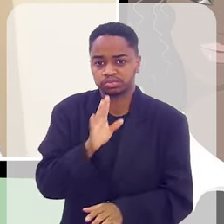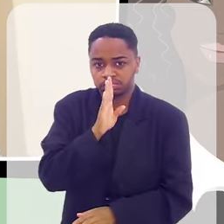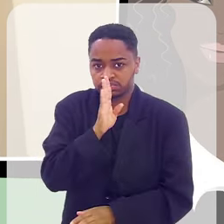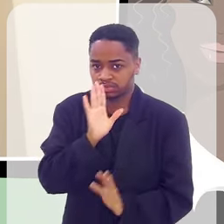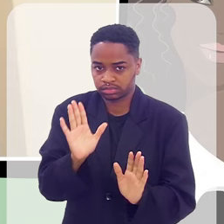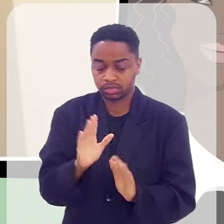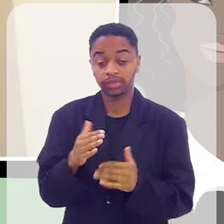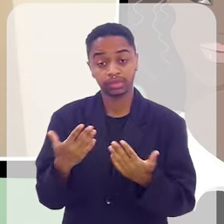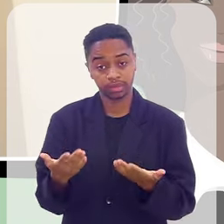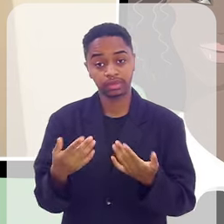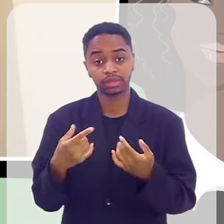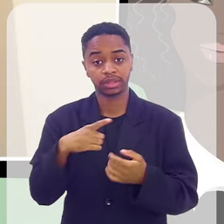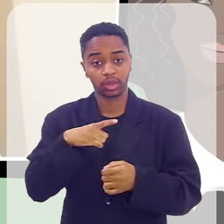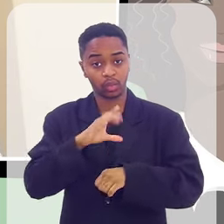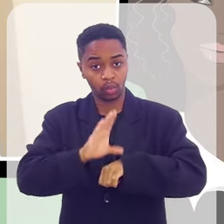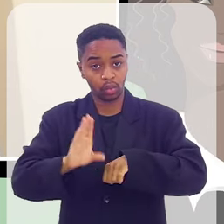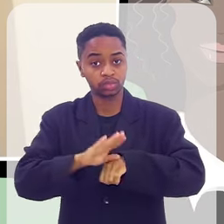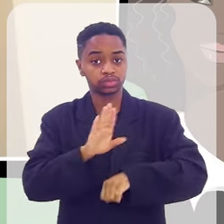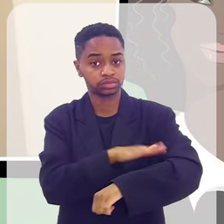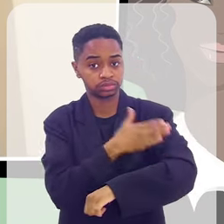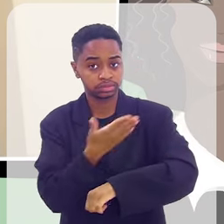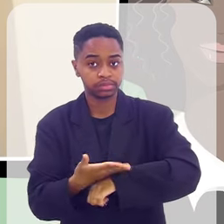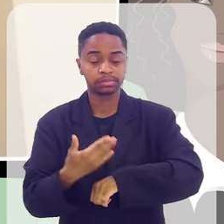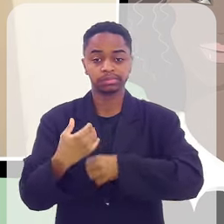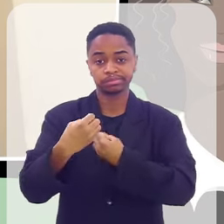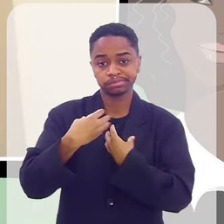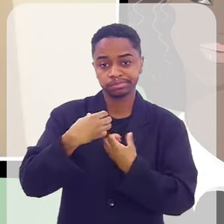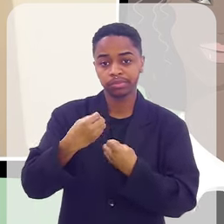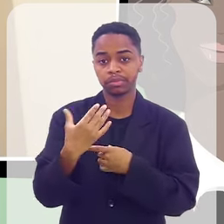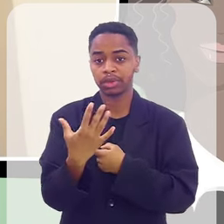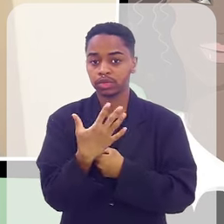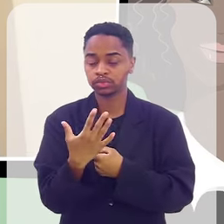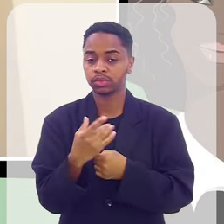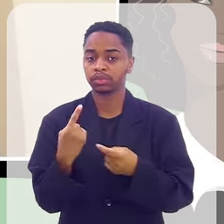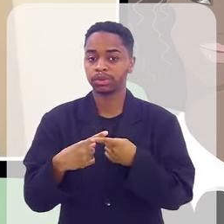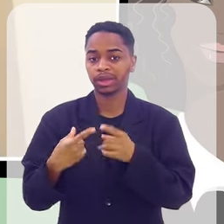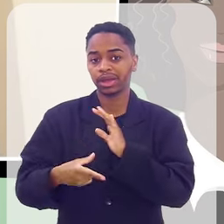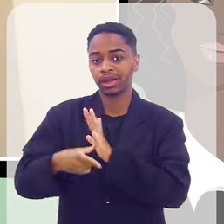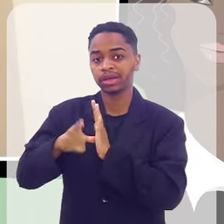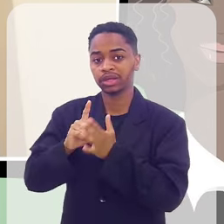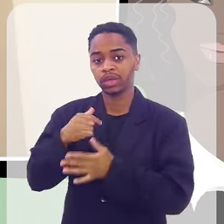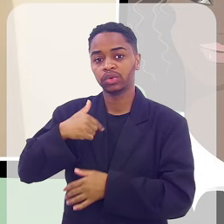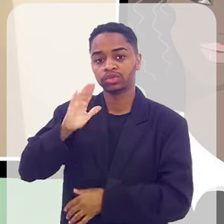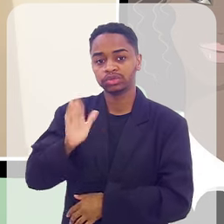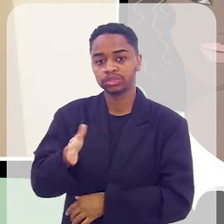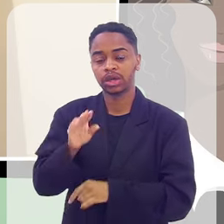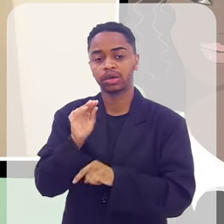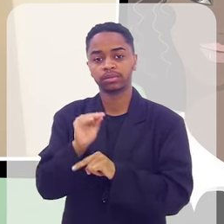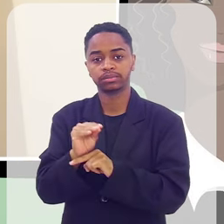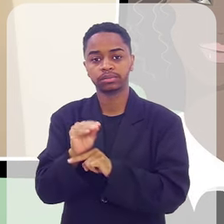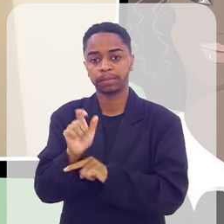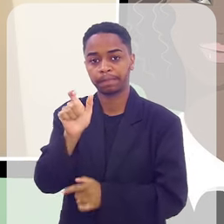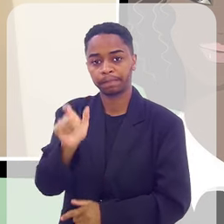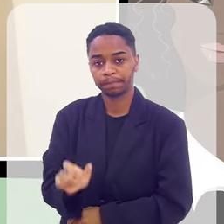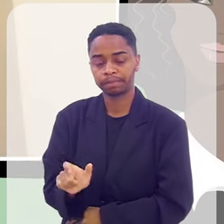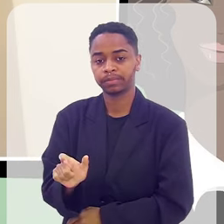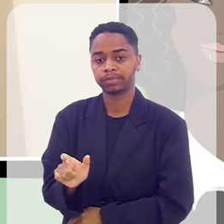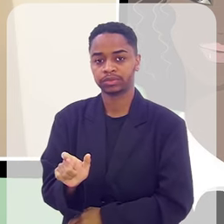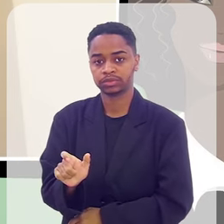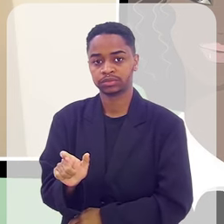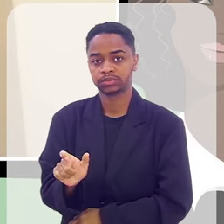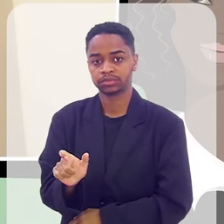Esse é a preparação. Foi um curso que me ajudou muito. Eu já tinha cuidado de uma pessoa,